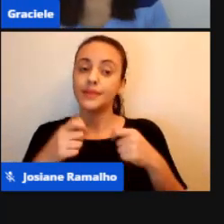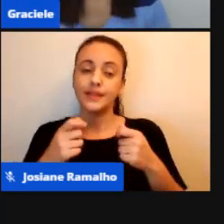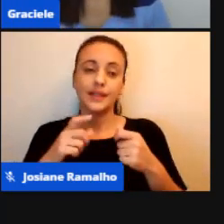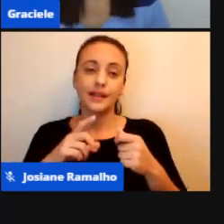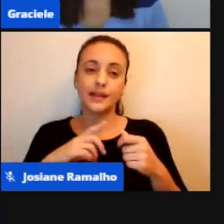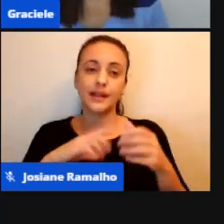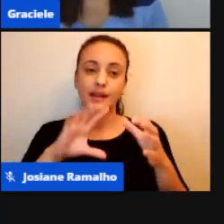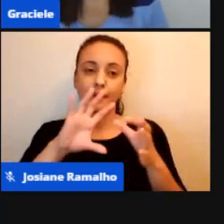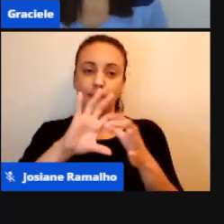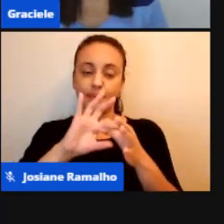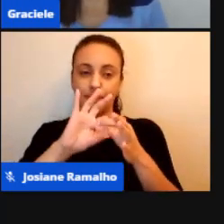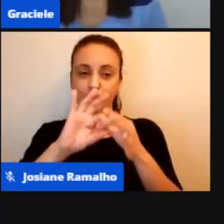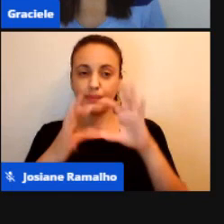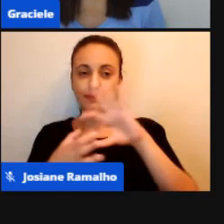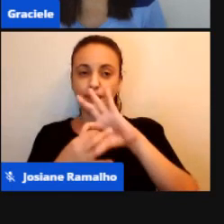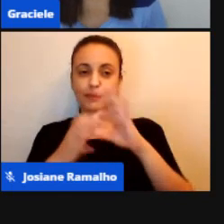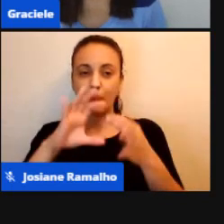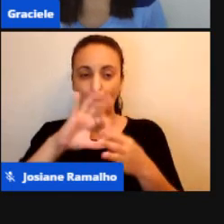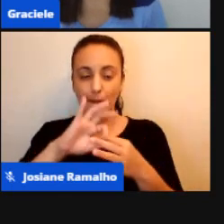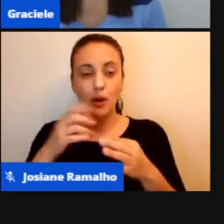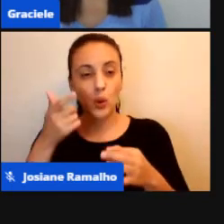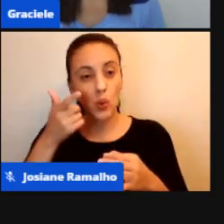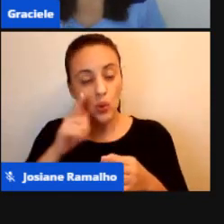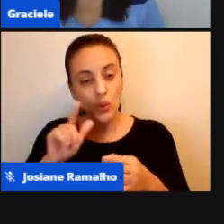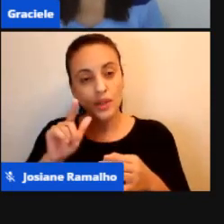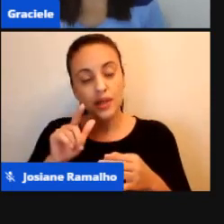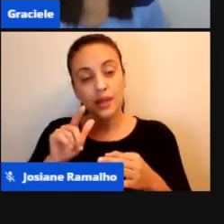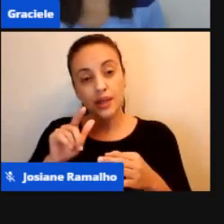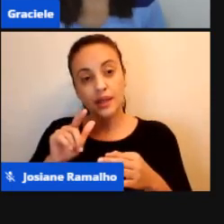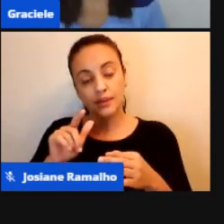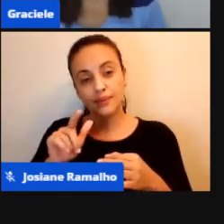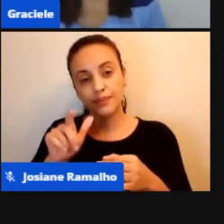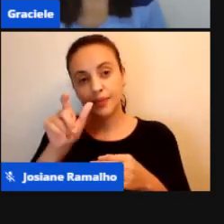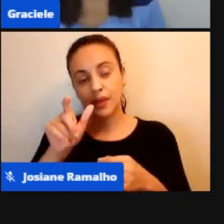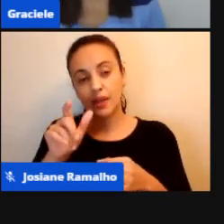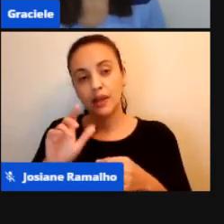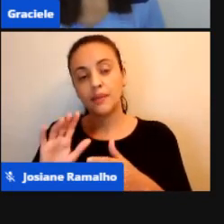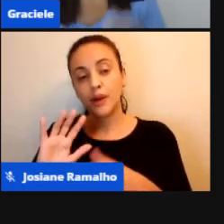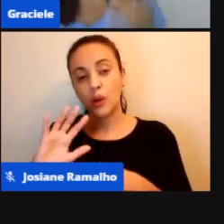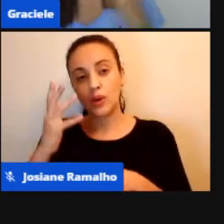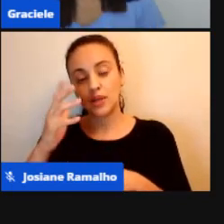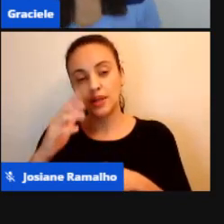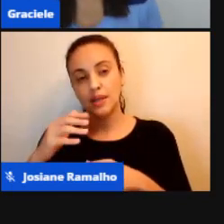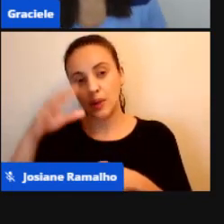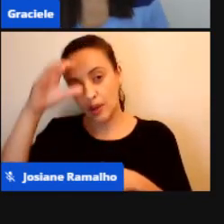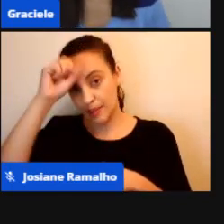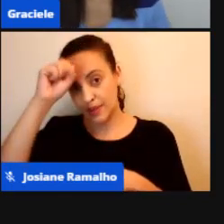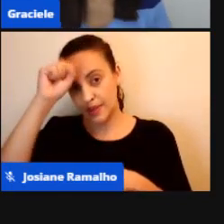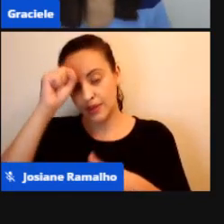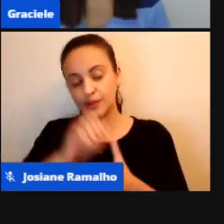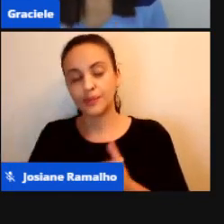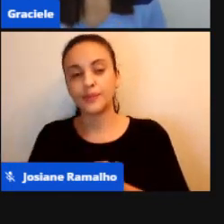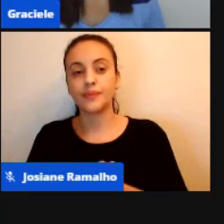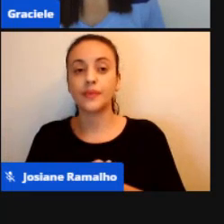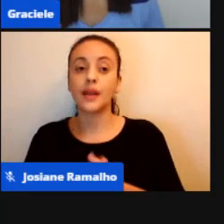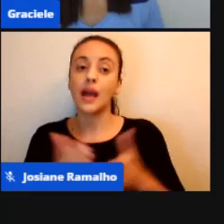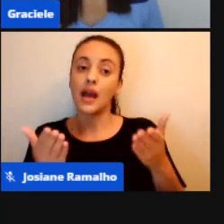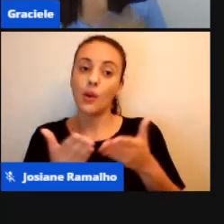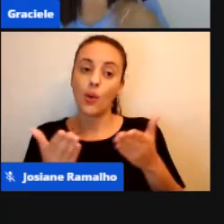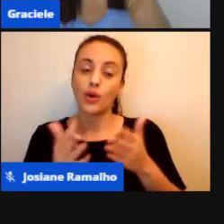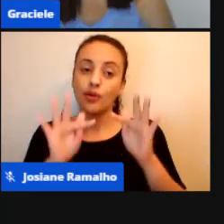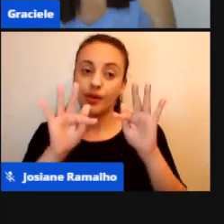fazer este processo de aprendizagem acontecer. Eu encerro aqui agora.